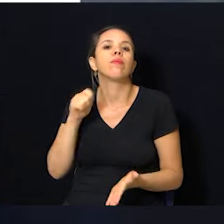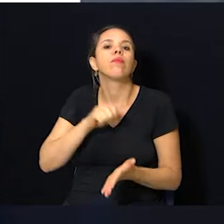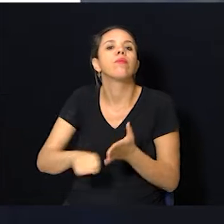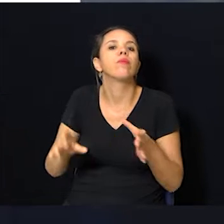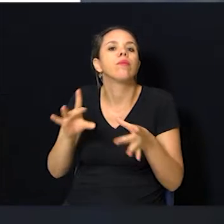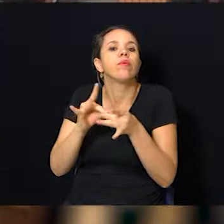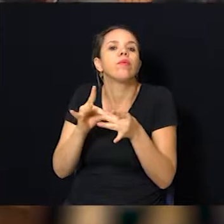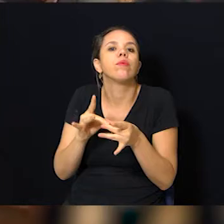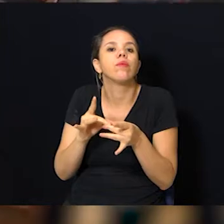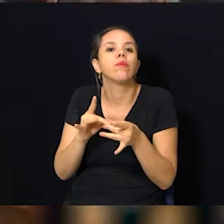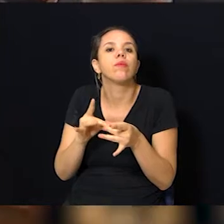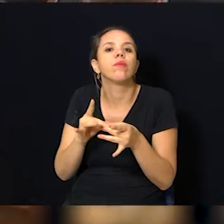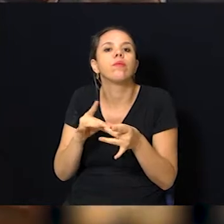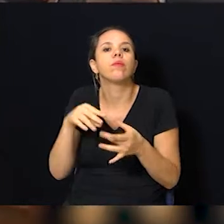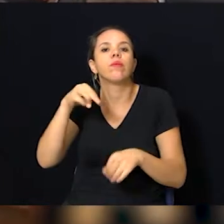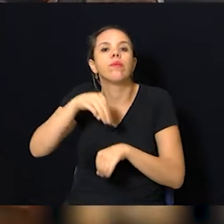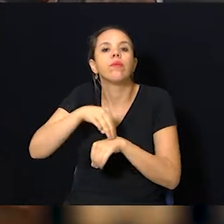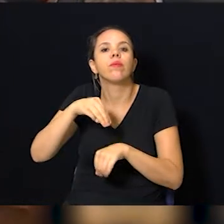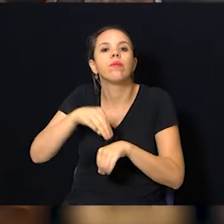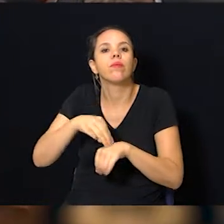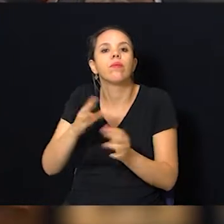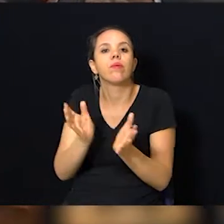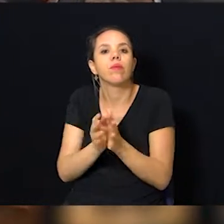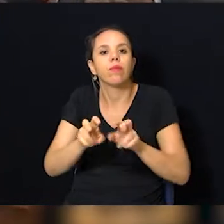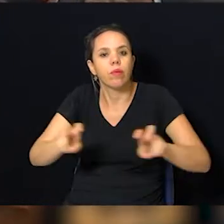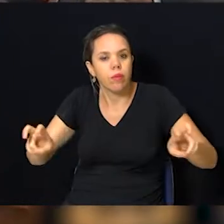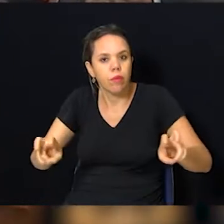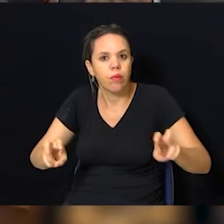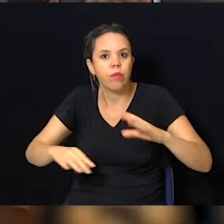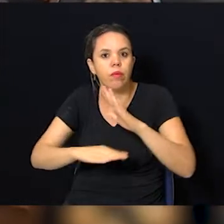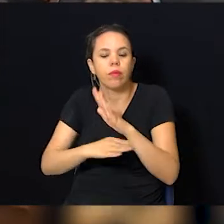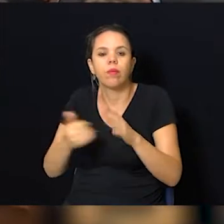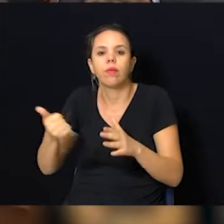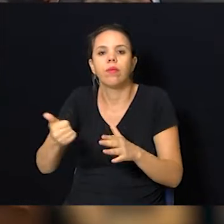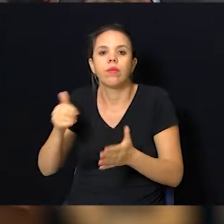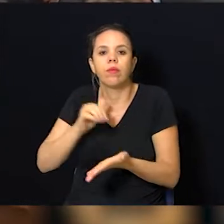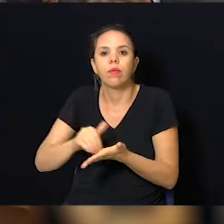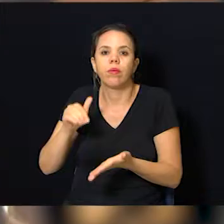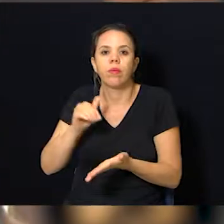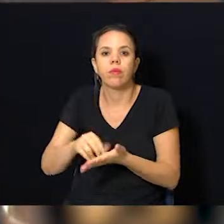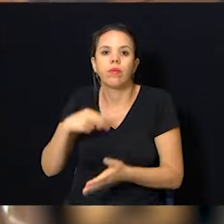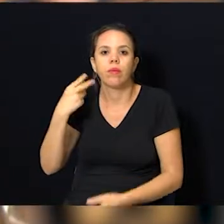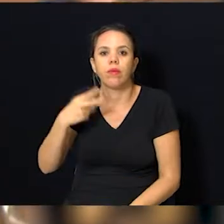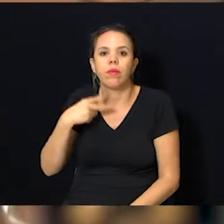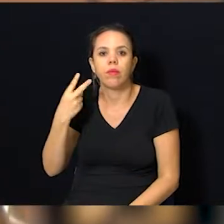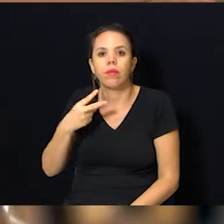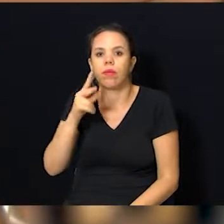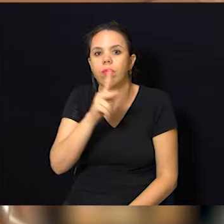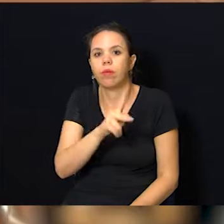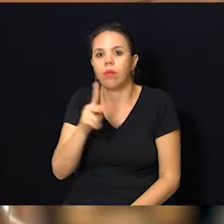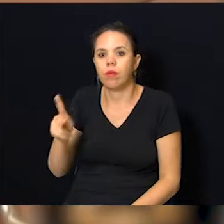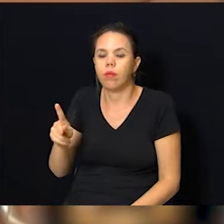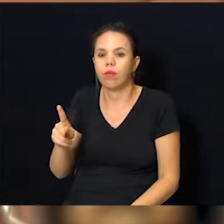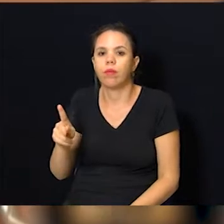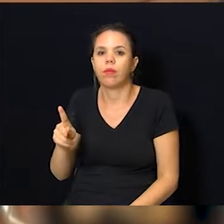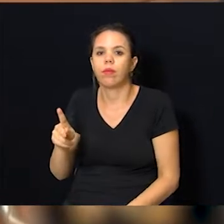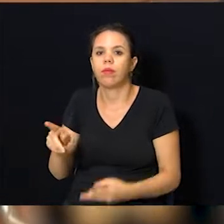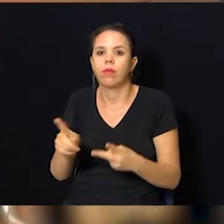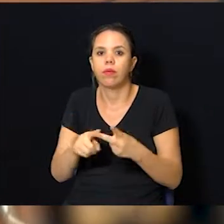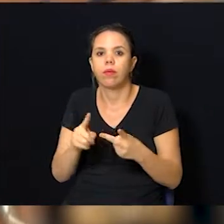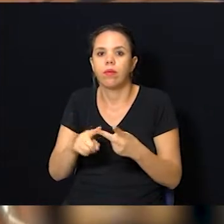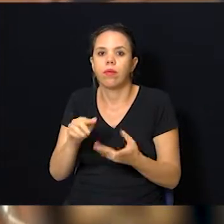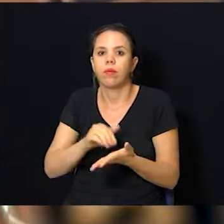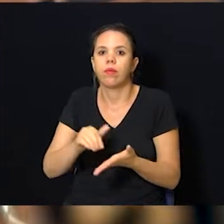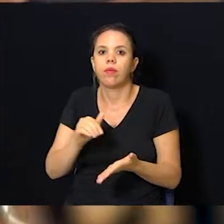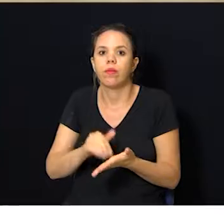Legislativo. Ele foi assinado em conjunto com os demais membros da Mesa da Câmara, o primeiro secretário, o vereador